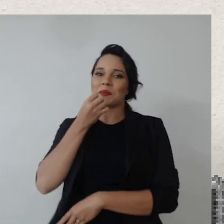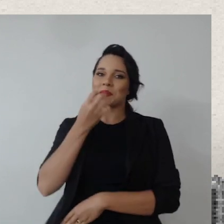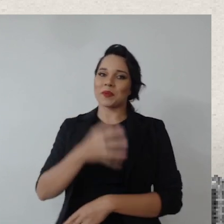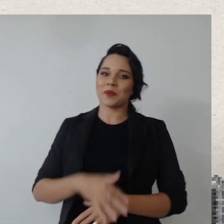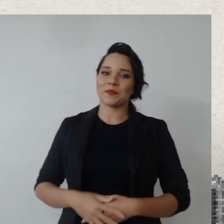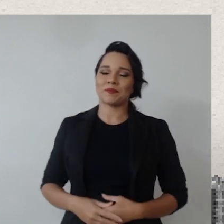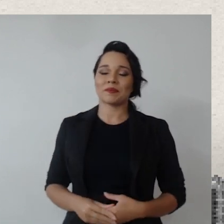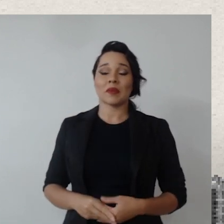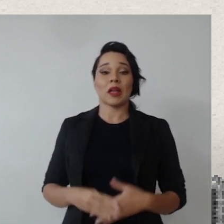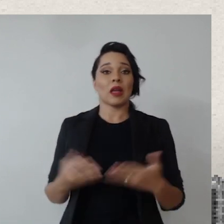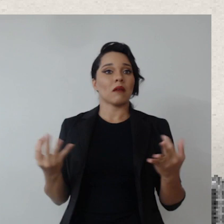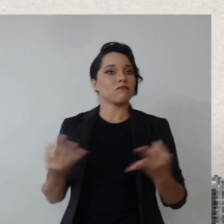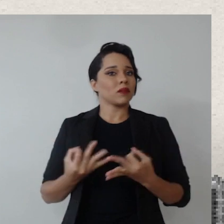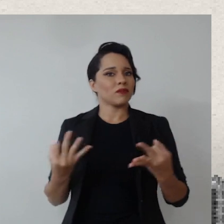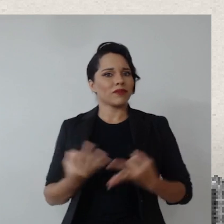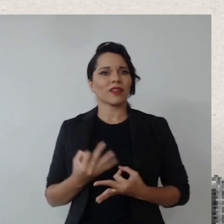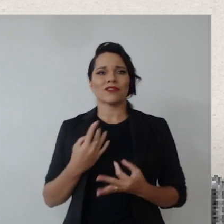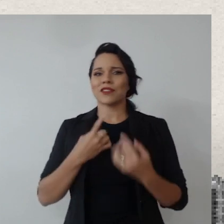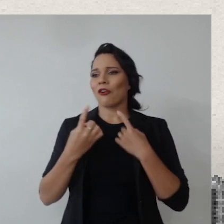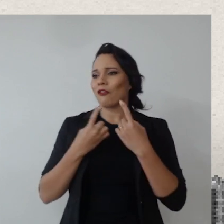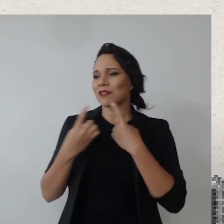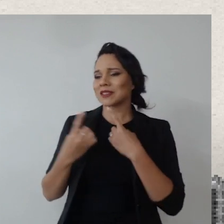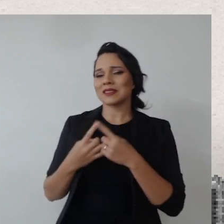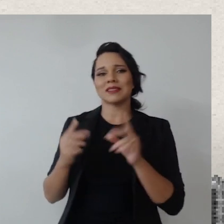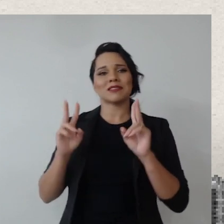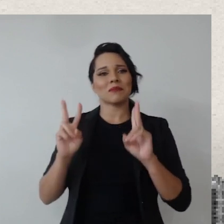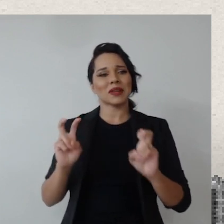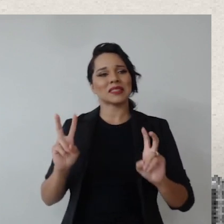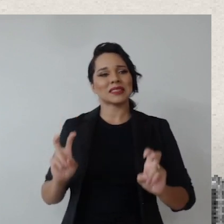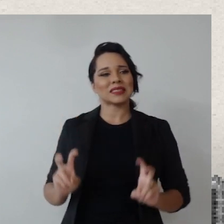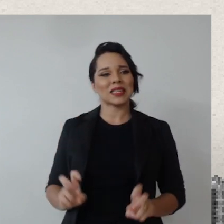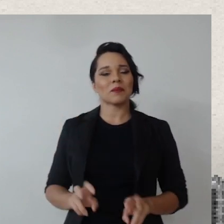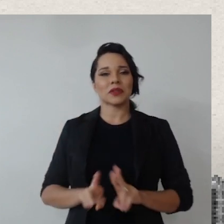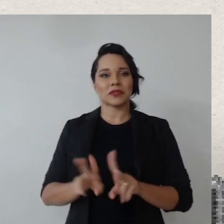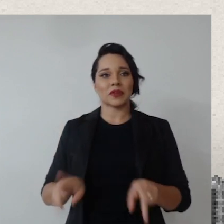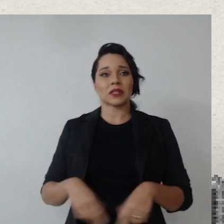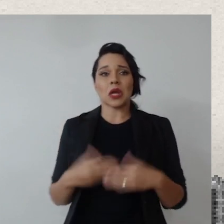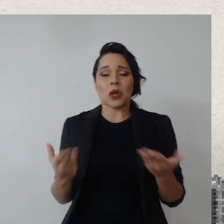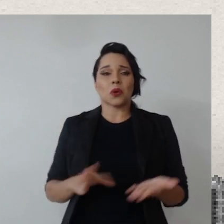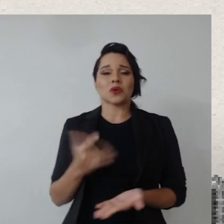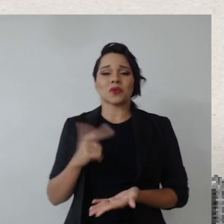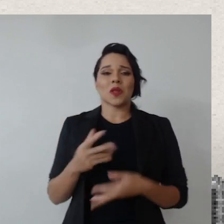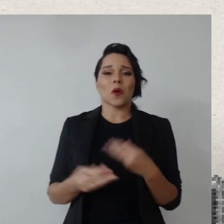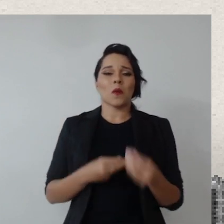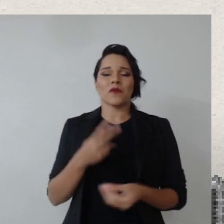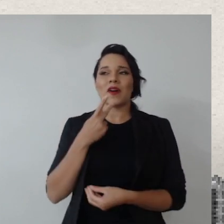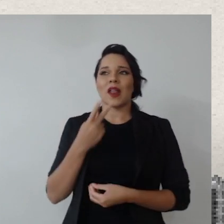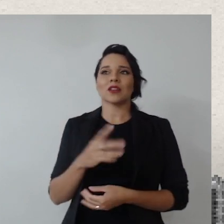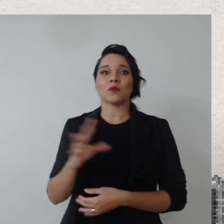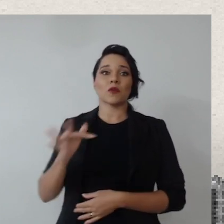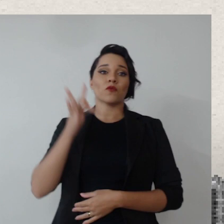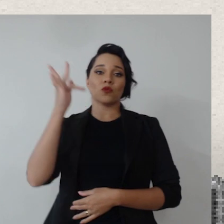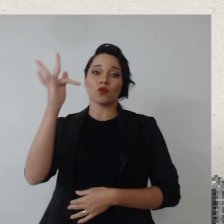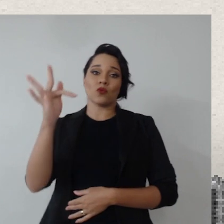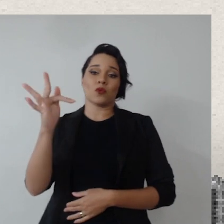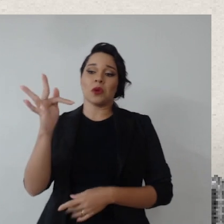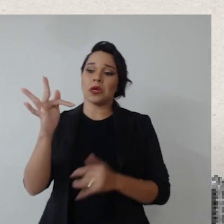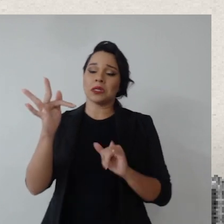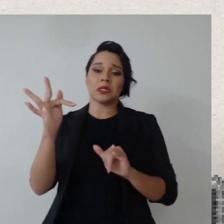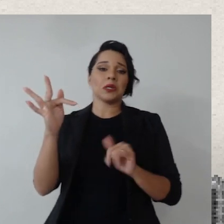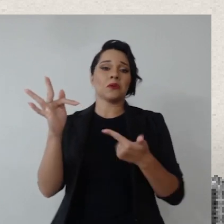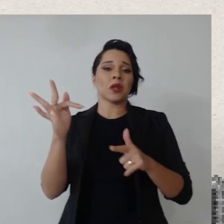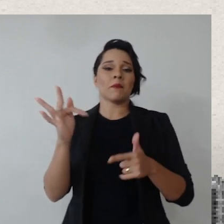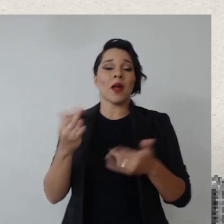bom, a gente, é perfeito, gente está dialogando sobre esses temas, porque hoje não tem como a gente falar sobre dias futuros sem